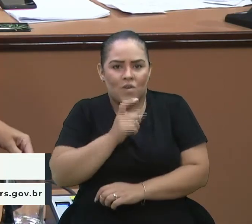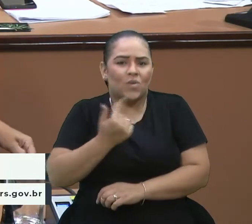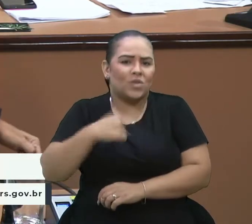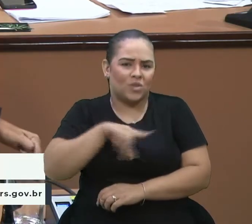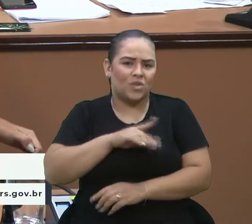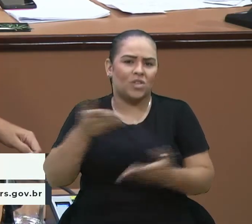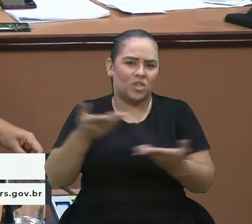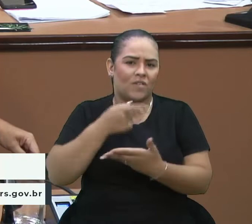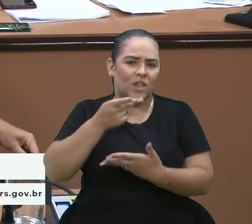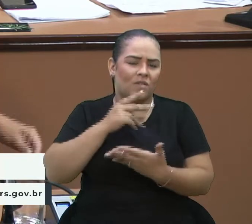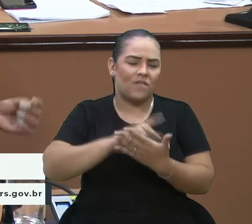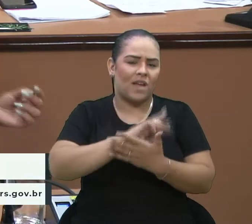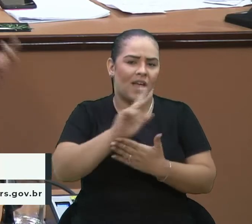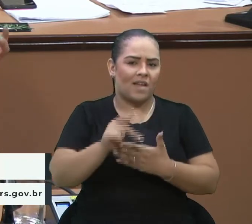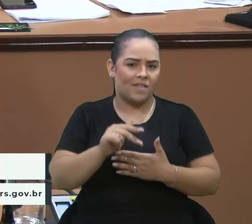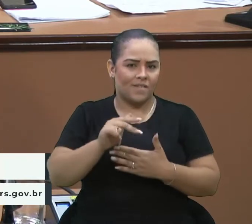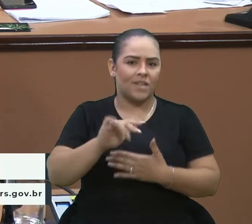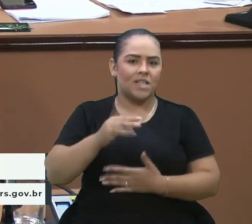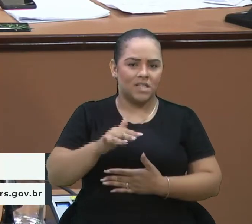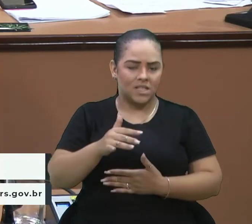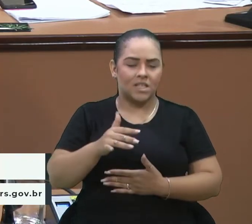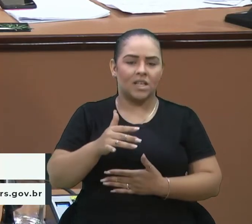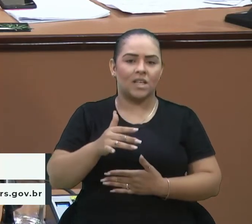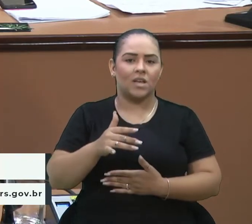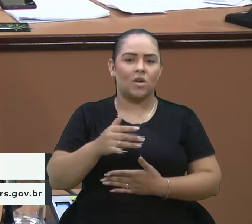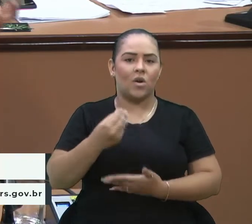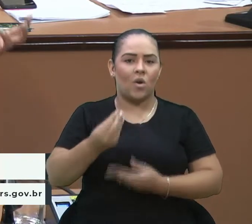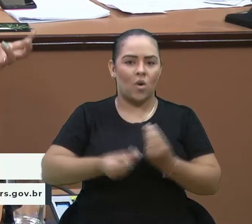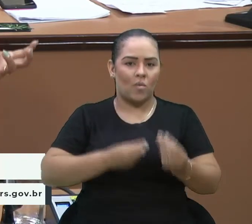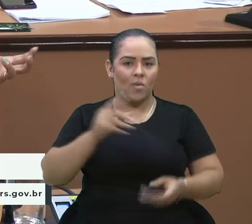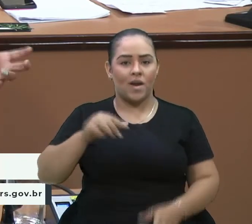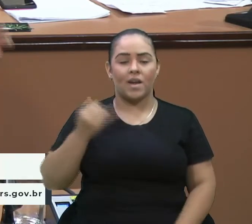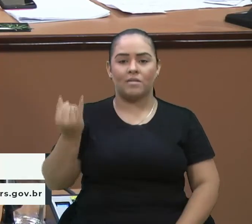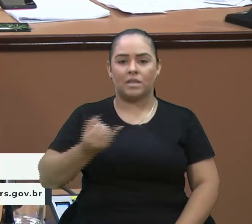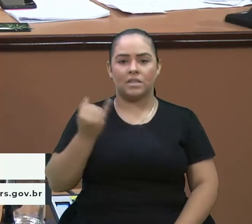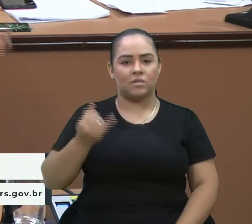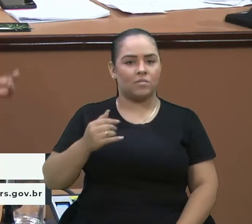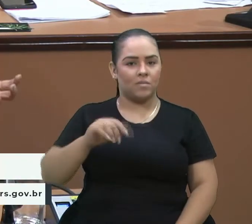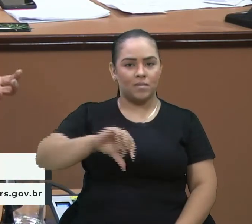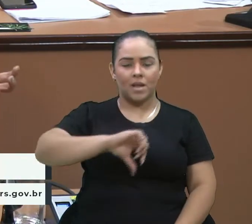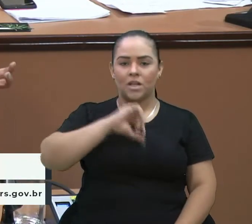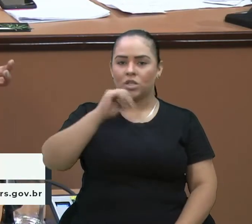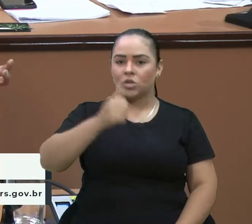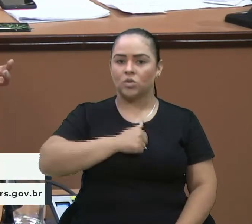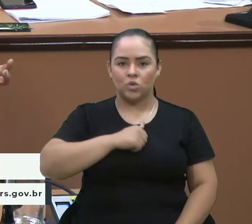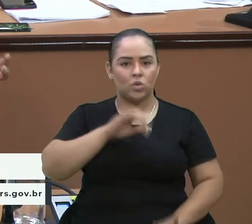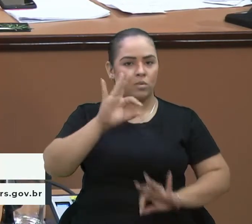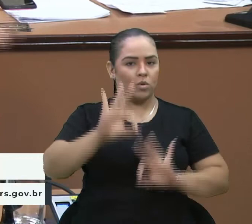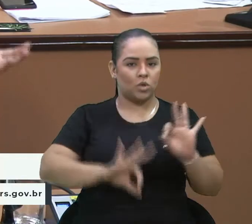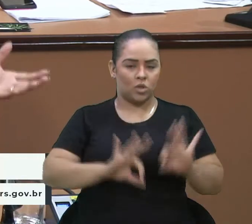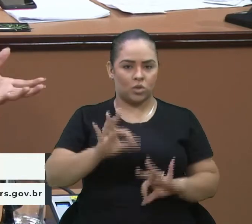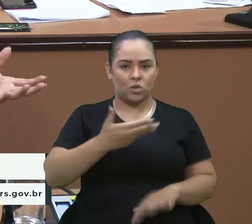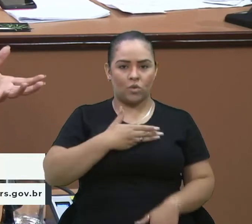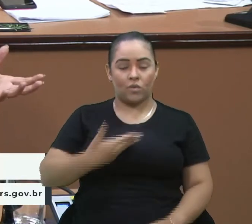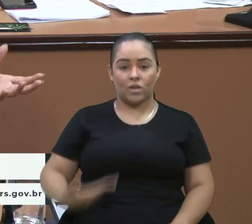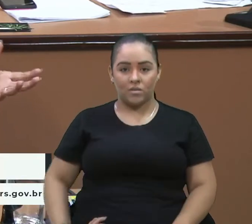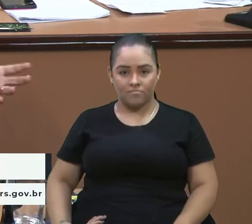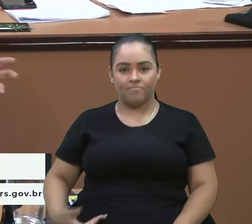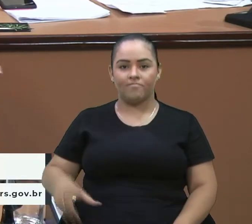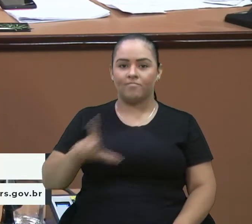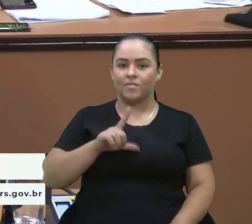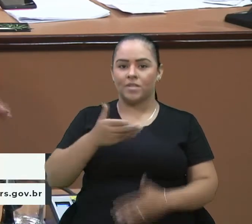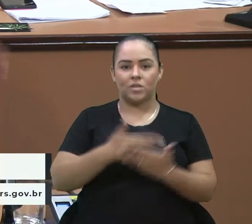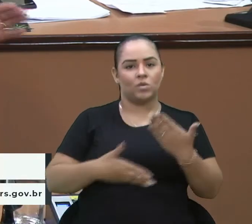várias vezes. Então, como é importante uma atitude, um projeto de governo que leva isso tudo,